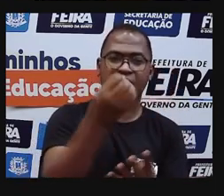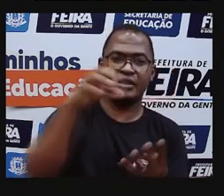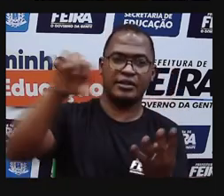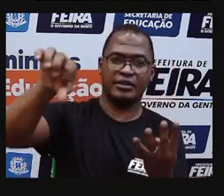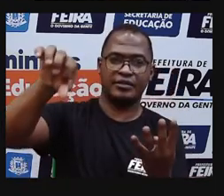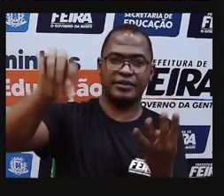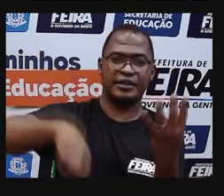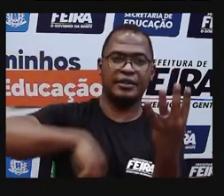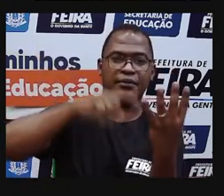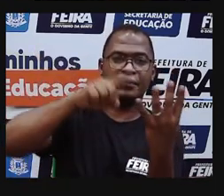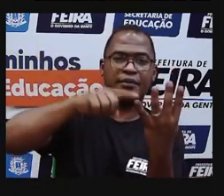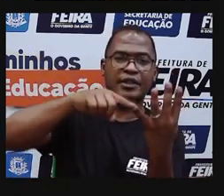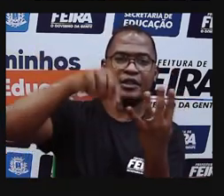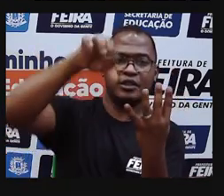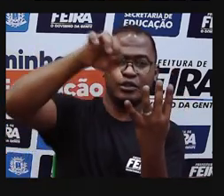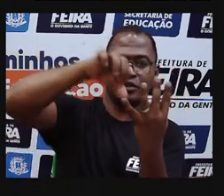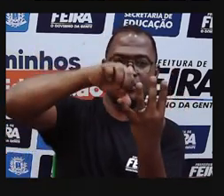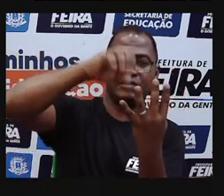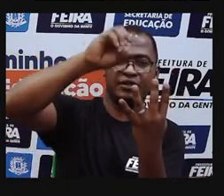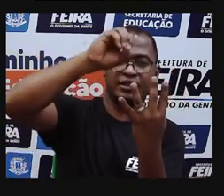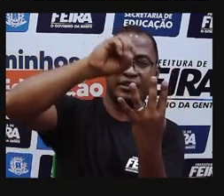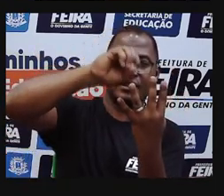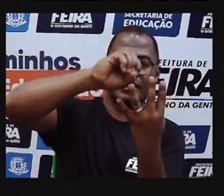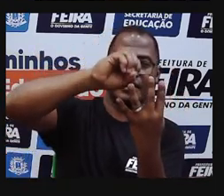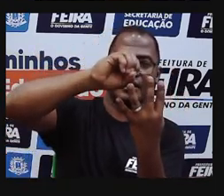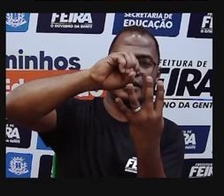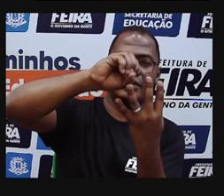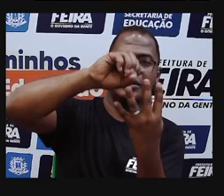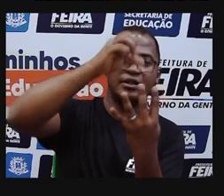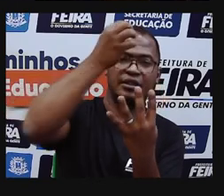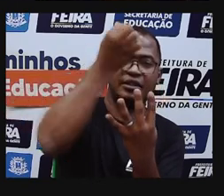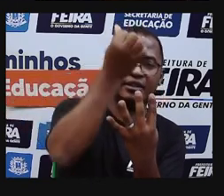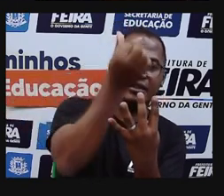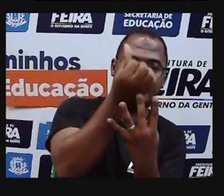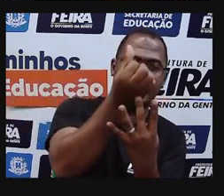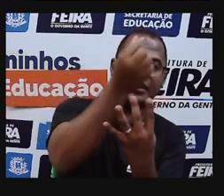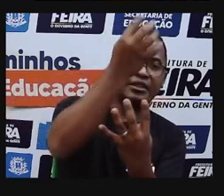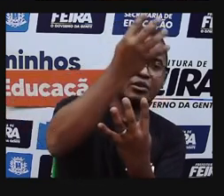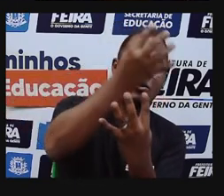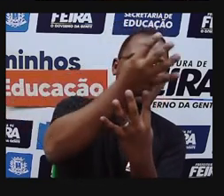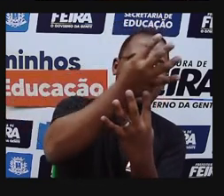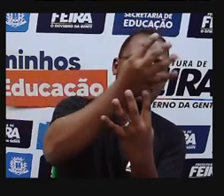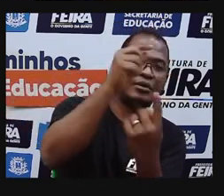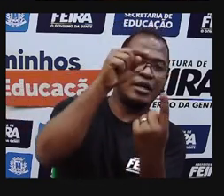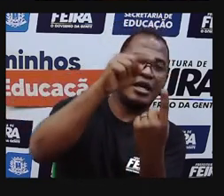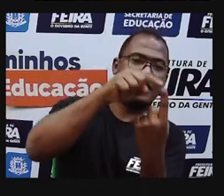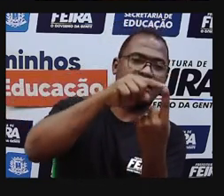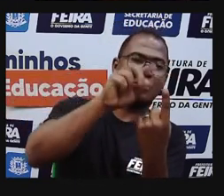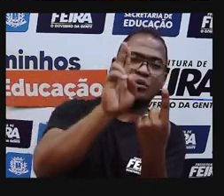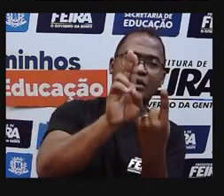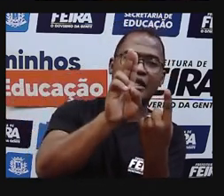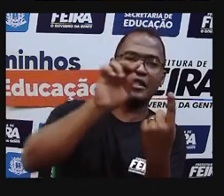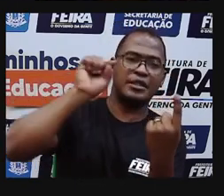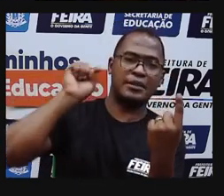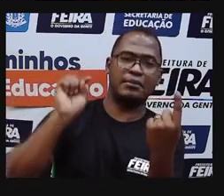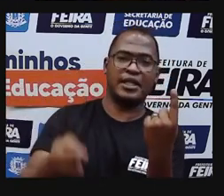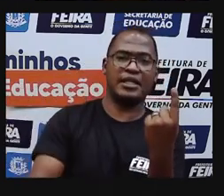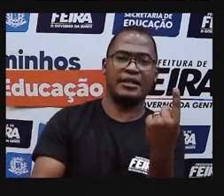nenhuma dezena. O seis é a centena e o quatro é a unidade de milhar.